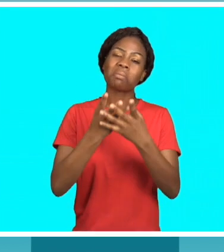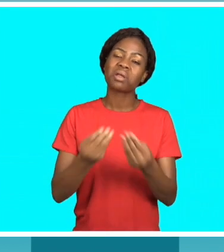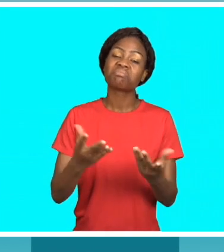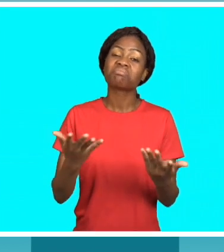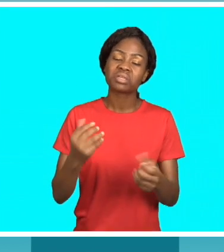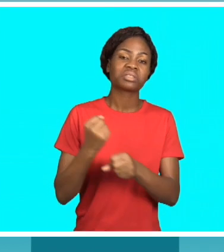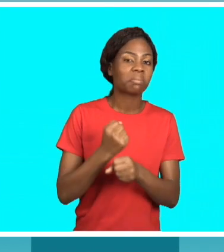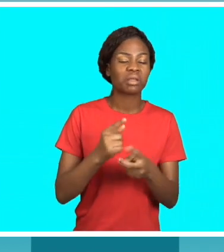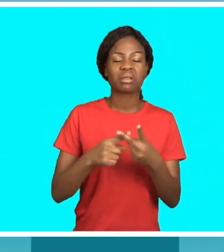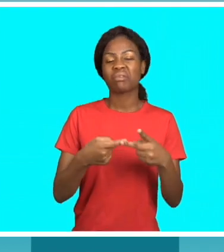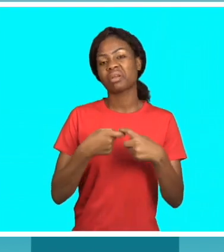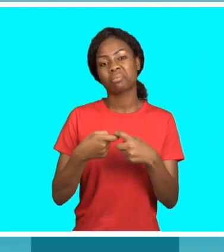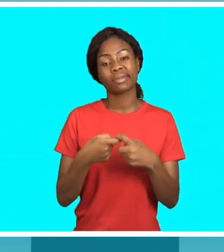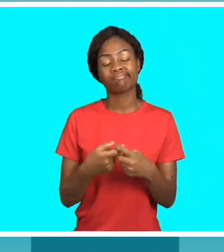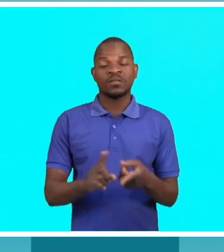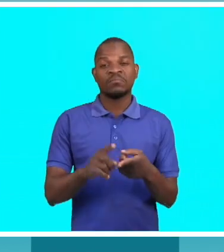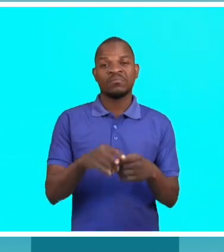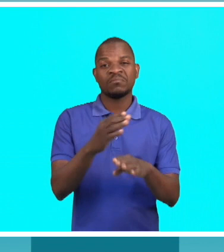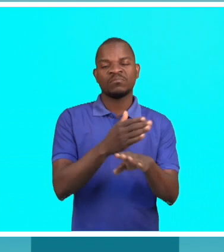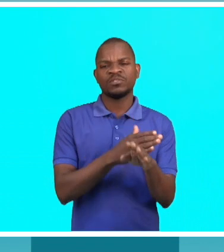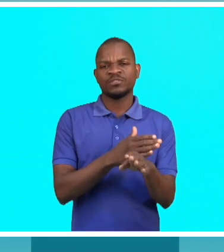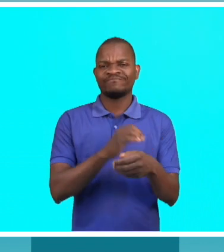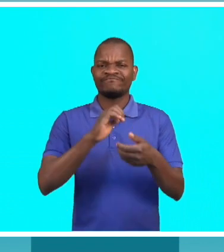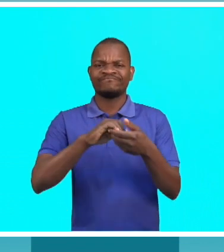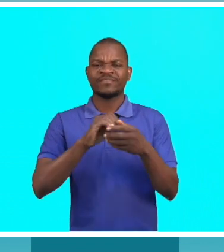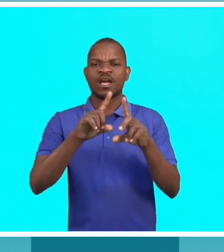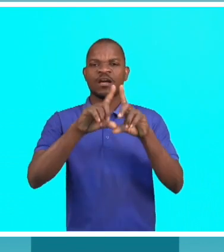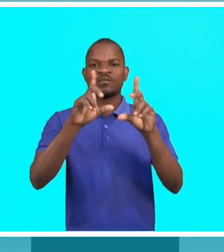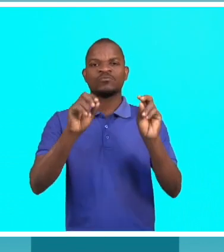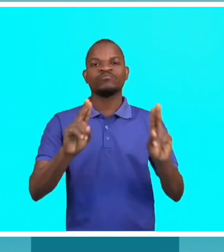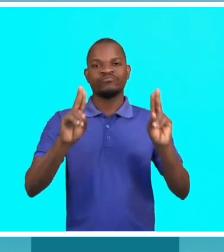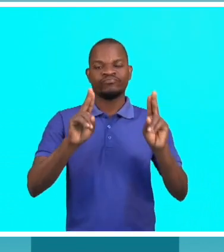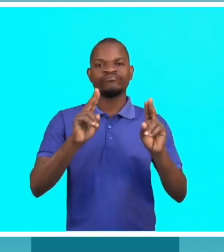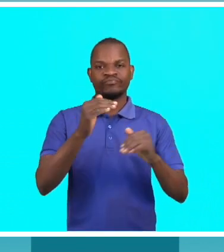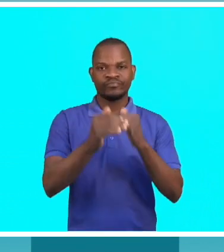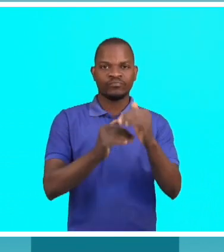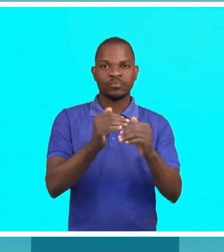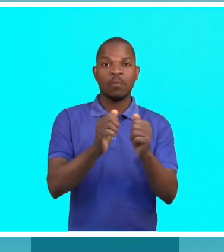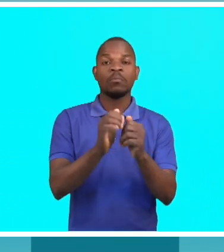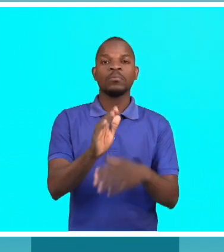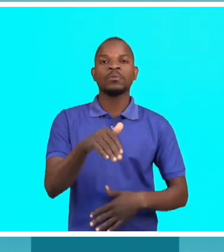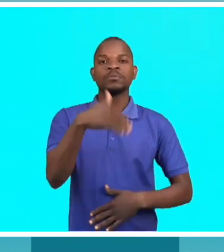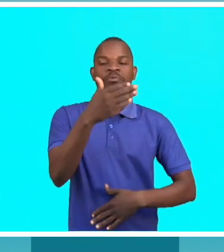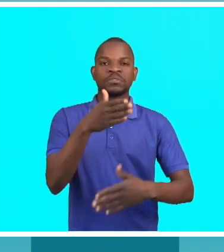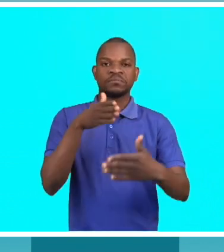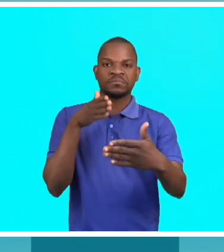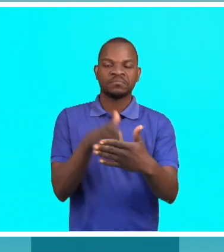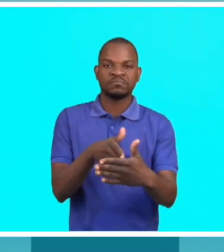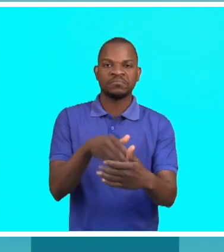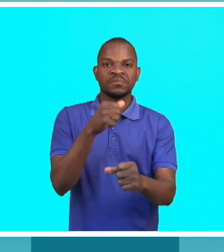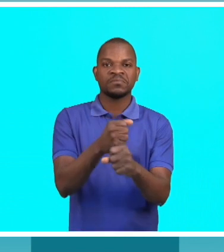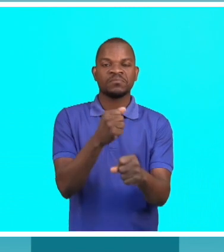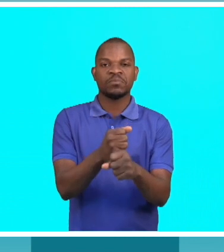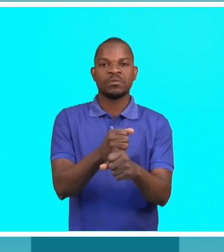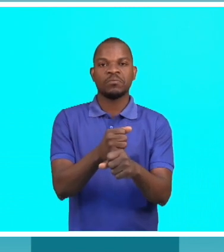perdeu o emprego e a família. No início parecia tudo bom, mas depois o emprego parou,